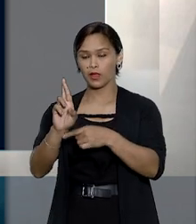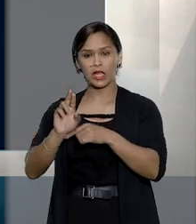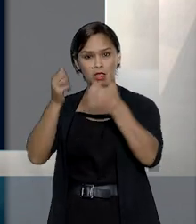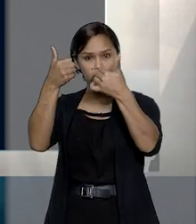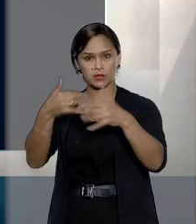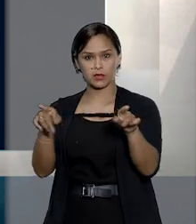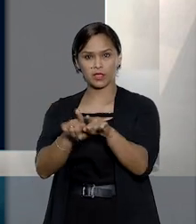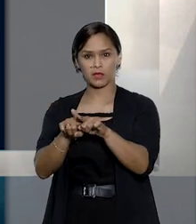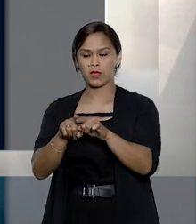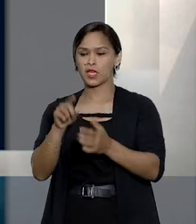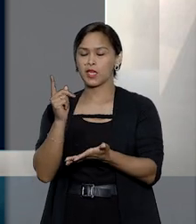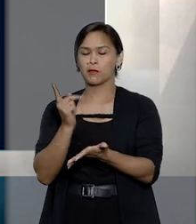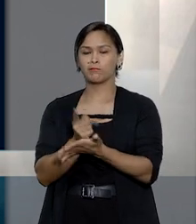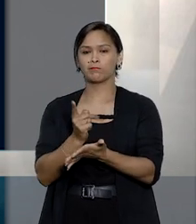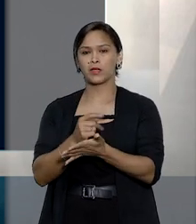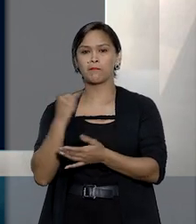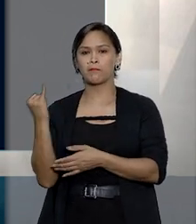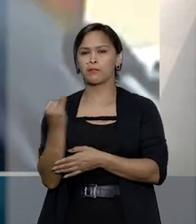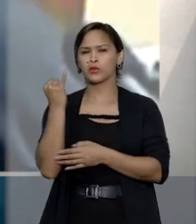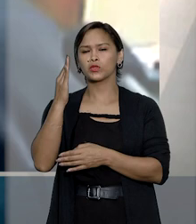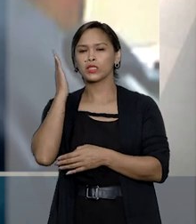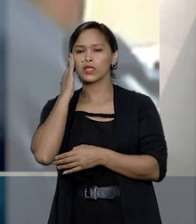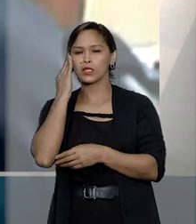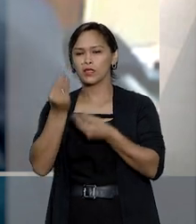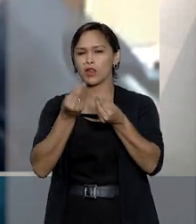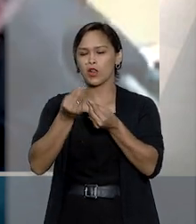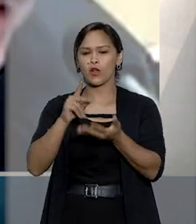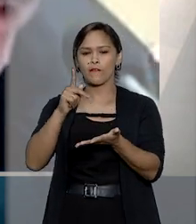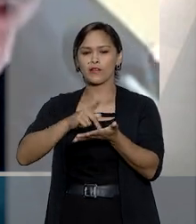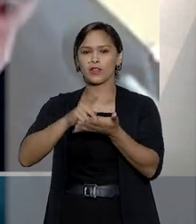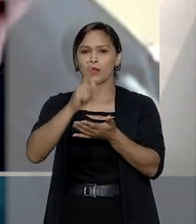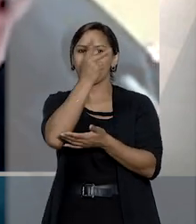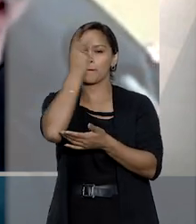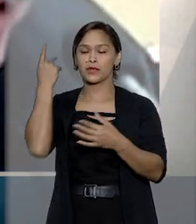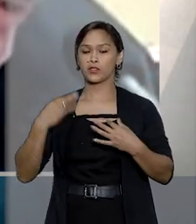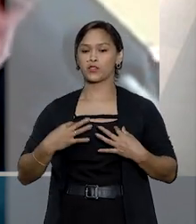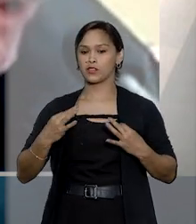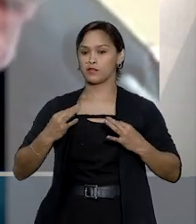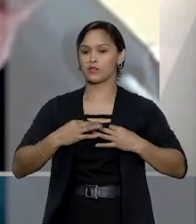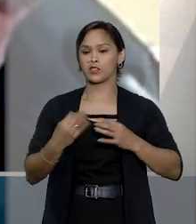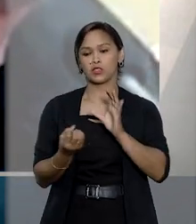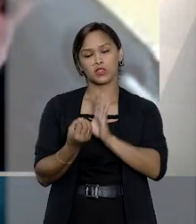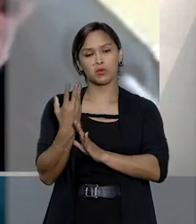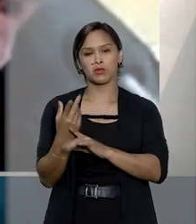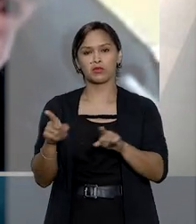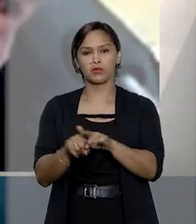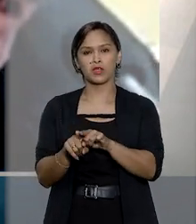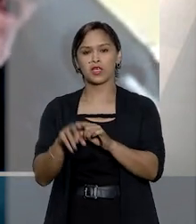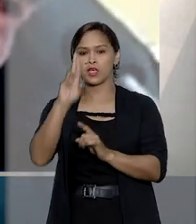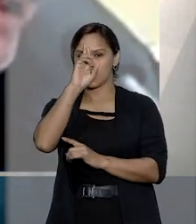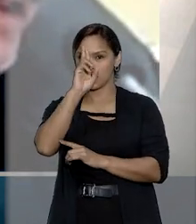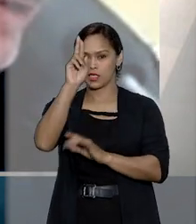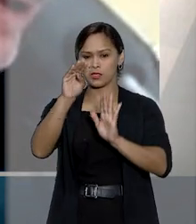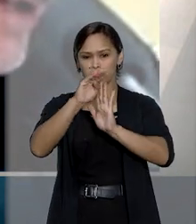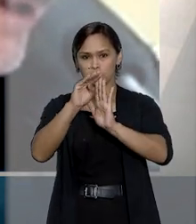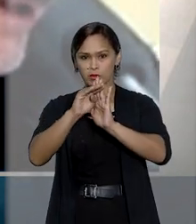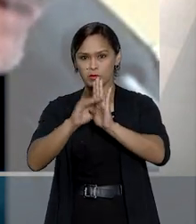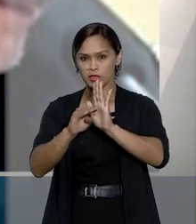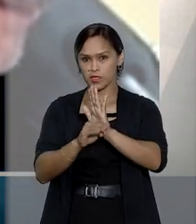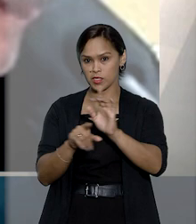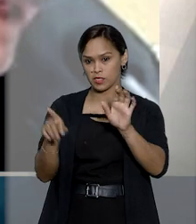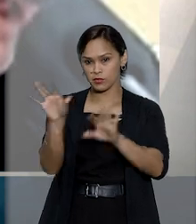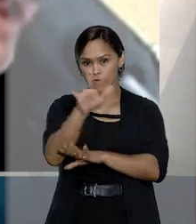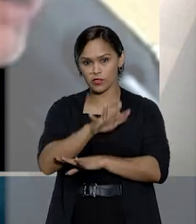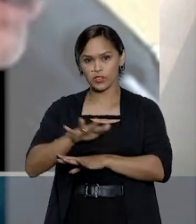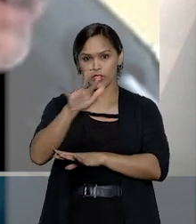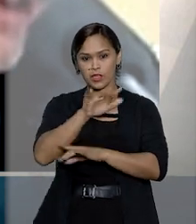é imprescindível entendê-las, neste caso, como efetivas pessoas físicas ou naturais em respeito aos preceitos e princípios